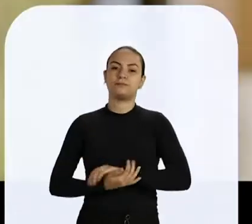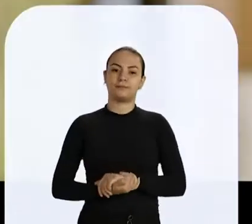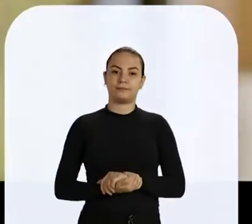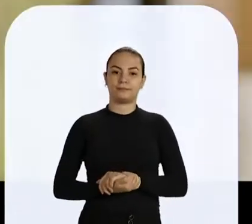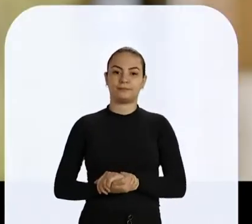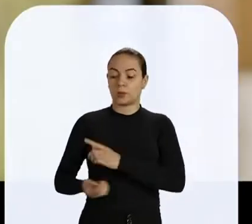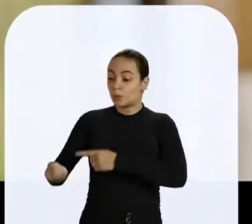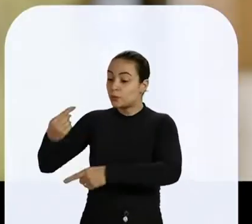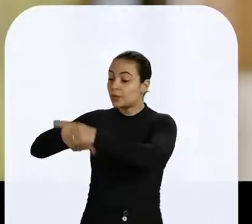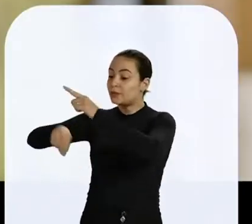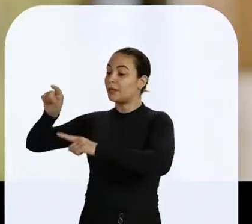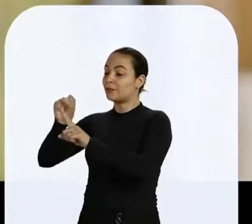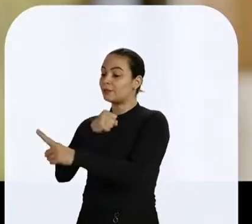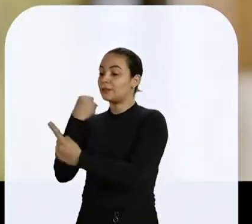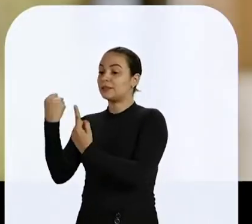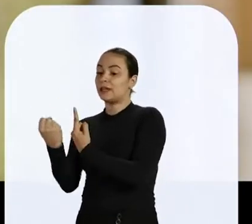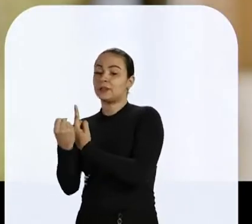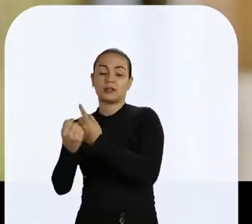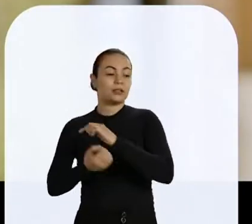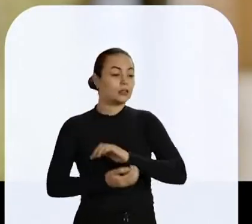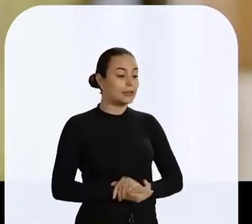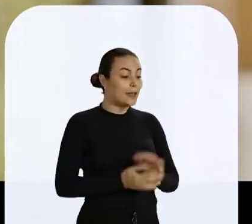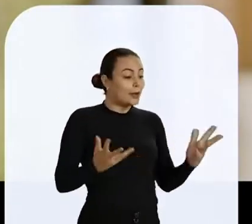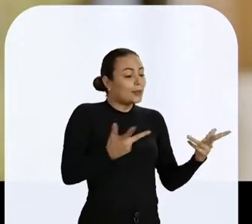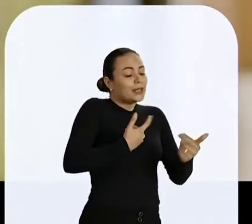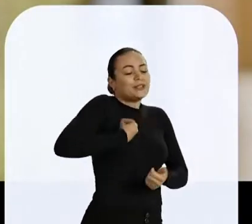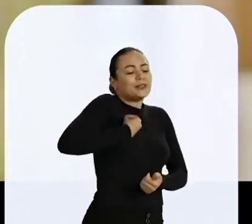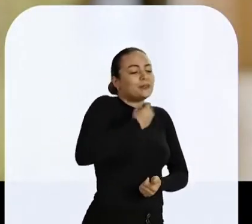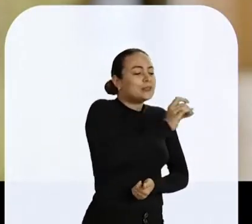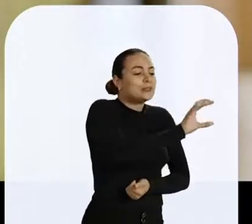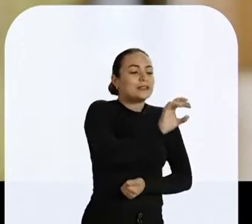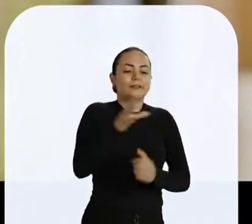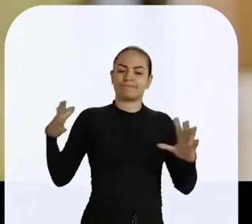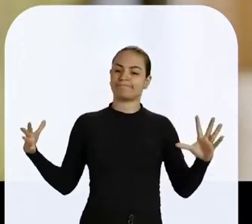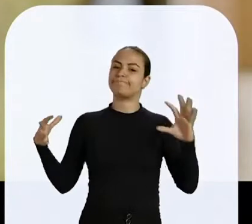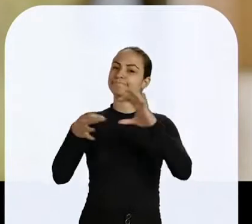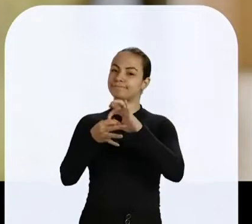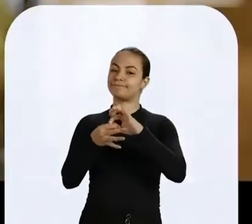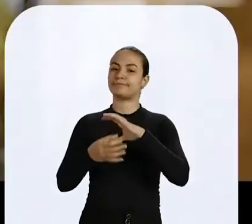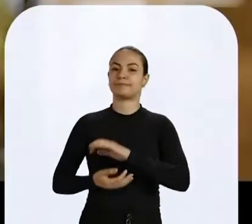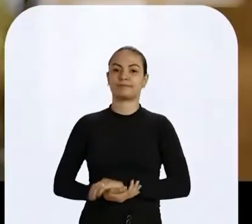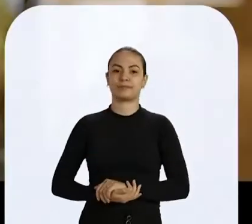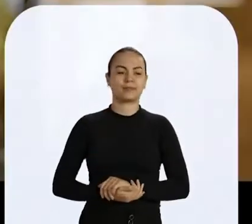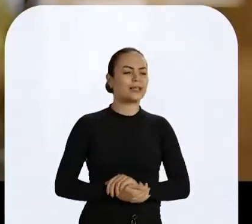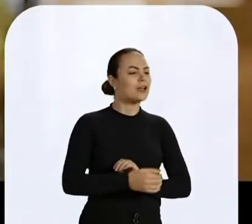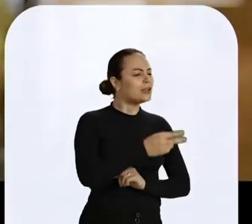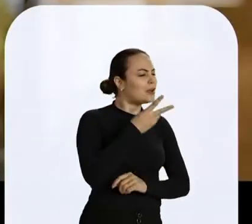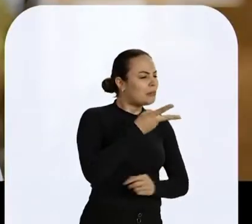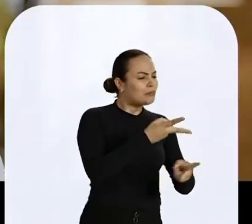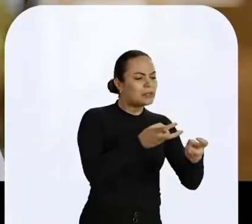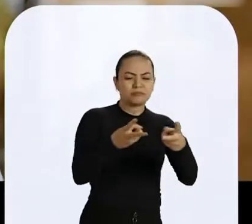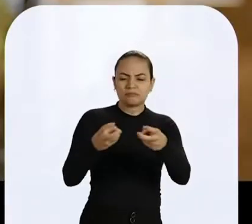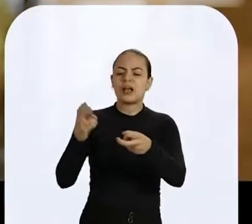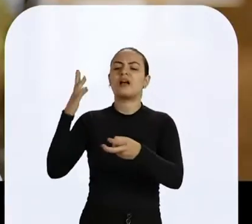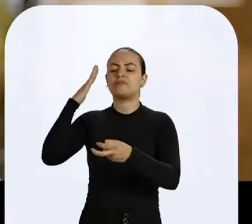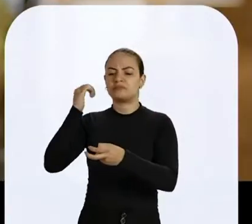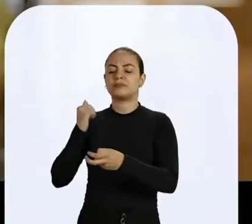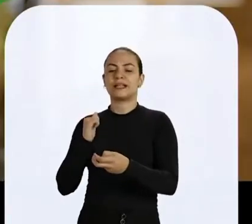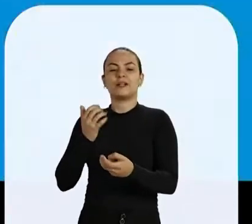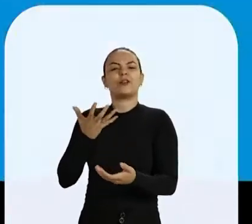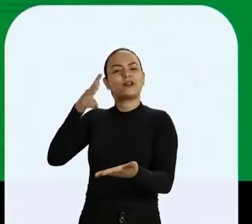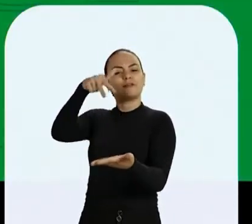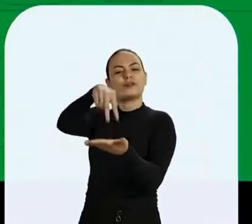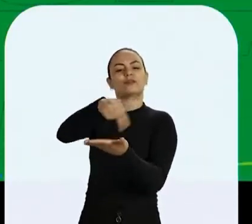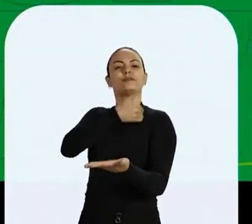E o sucesso da sociedade está ligado ao bem-estar de cada cidadão. E é com este olhar que eu quero governar